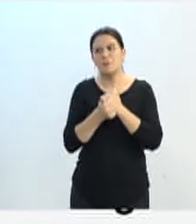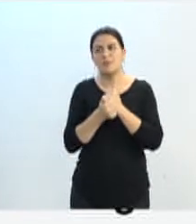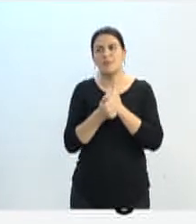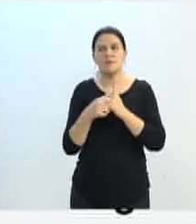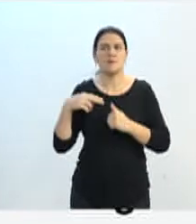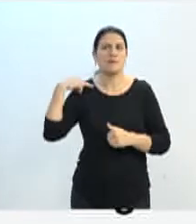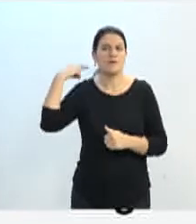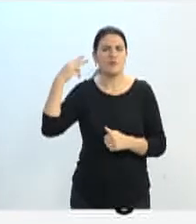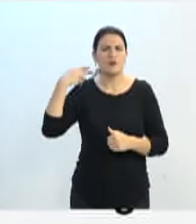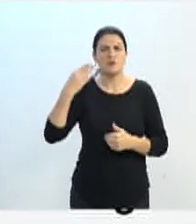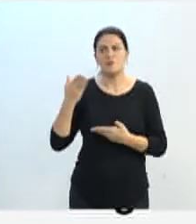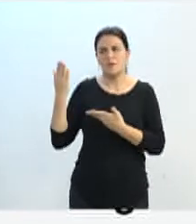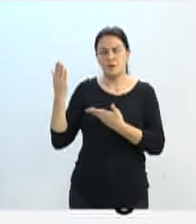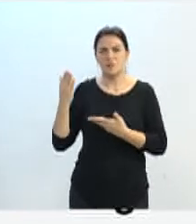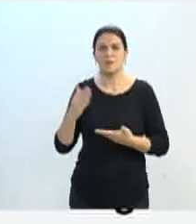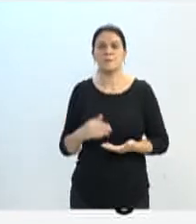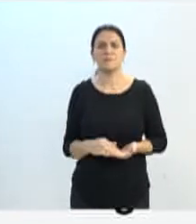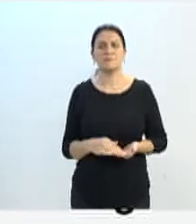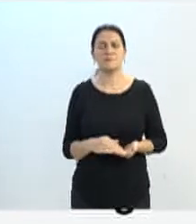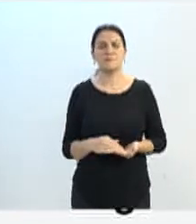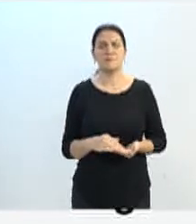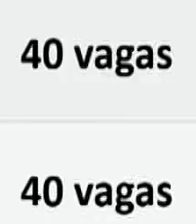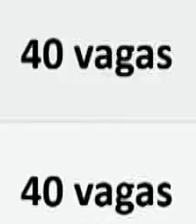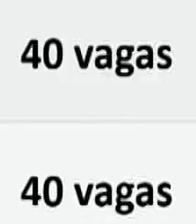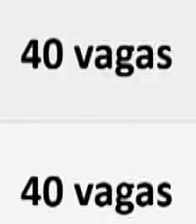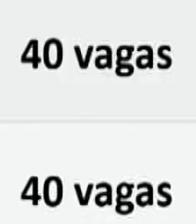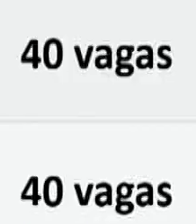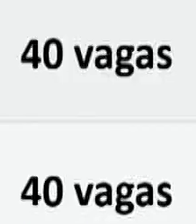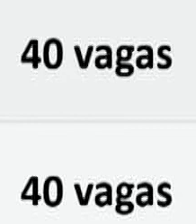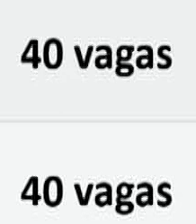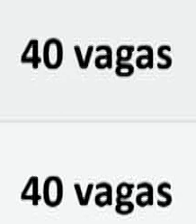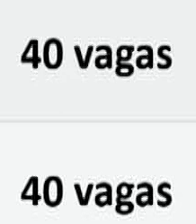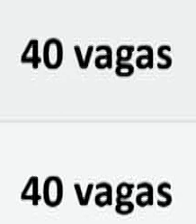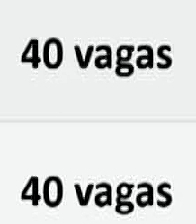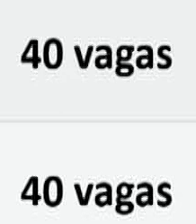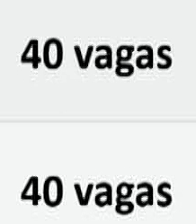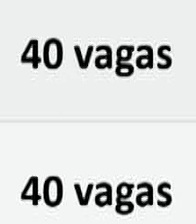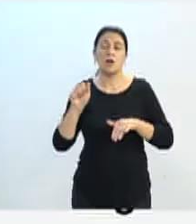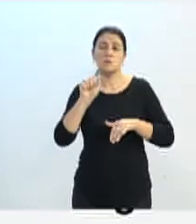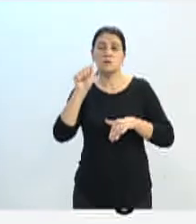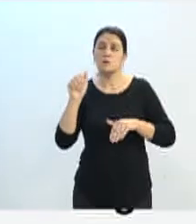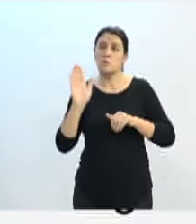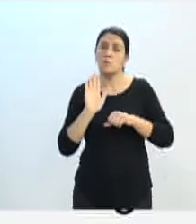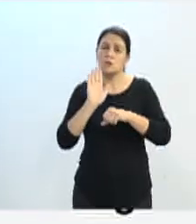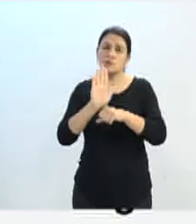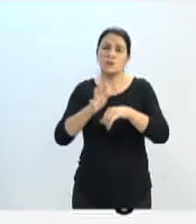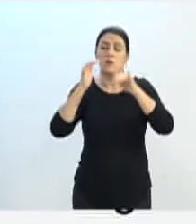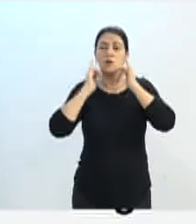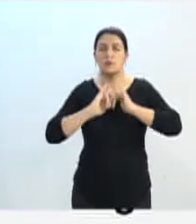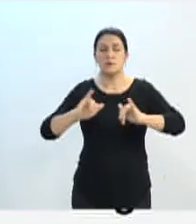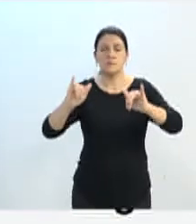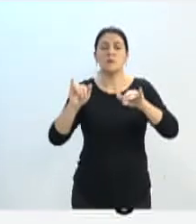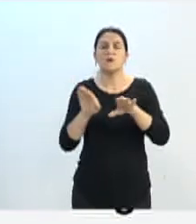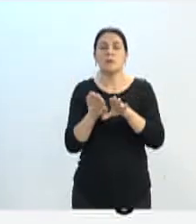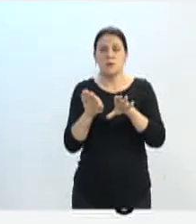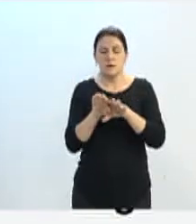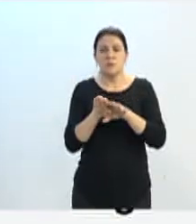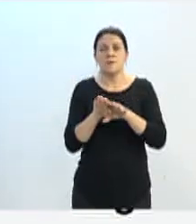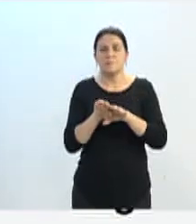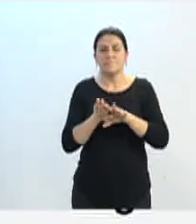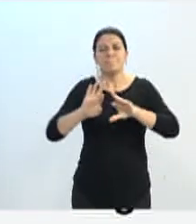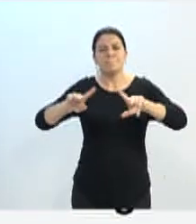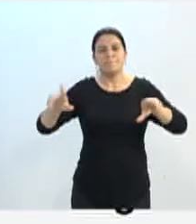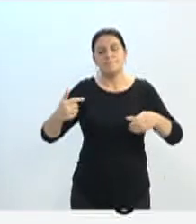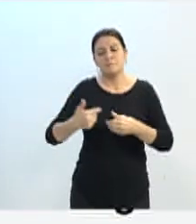está lá fora, mas talvez a associação possa nos ajudar na divulgação também nas outras